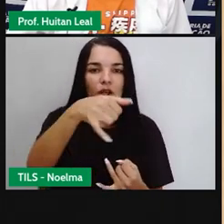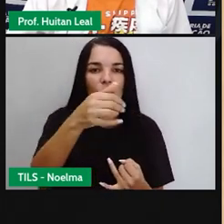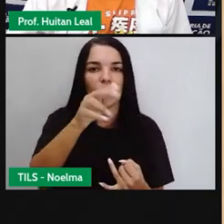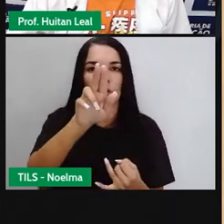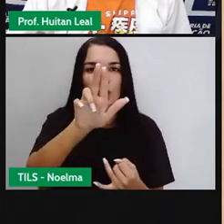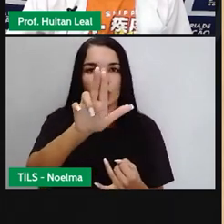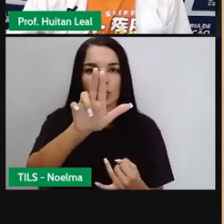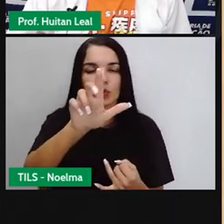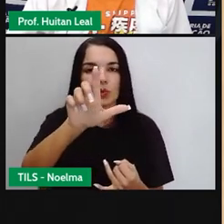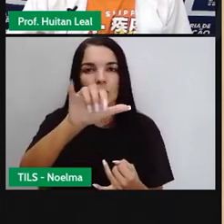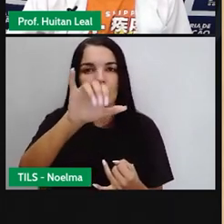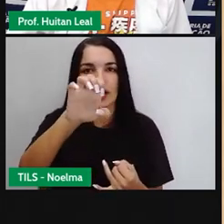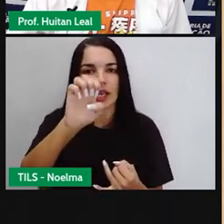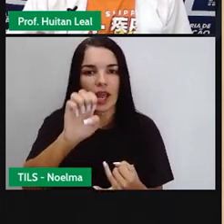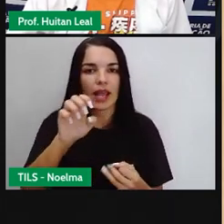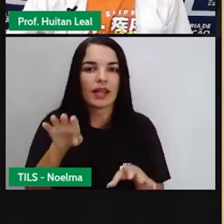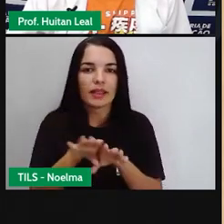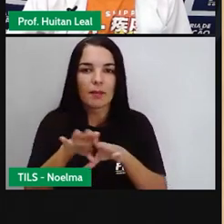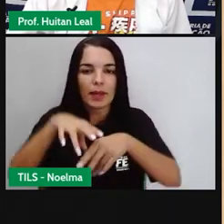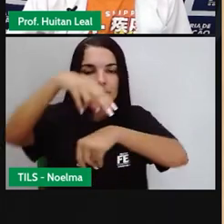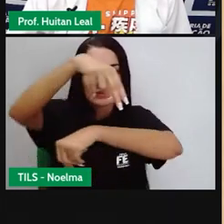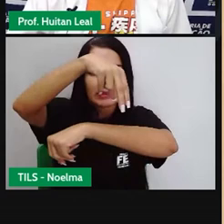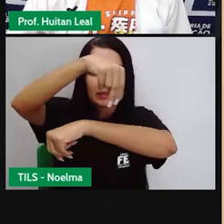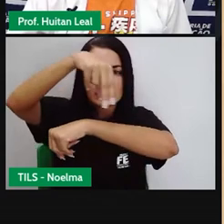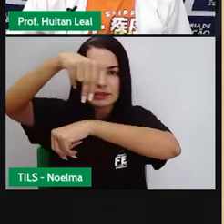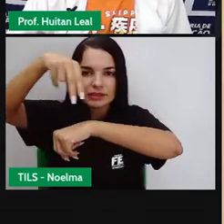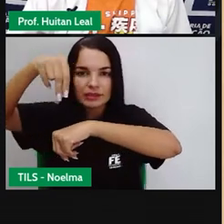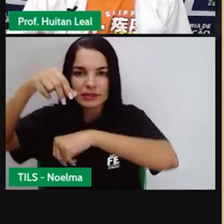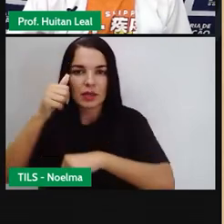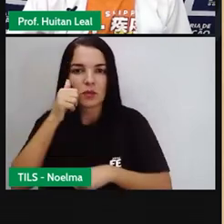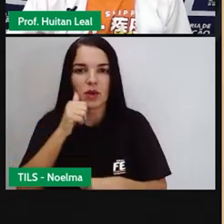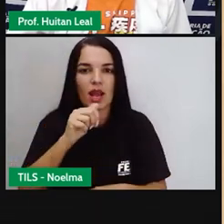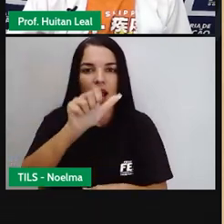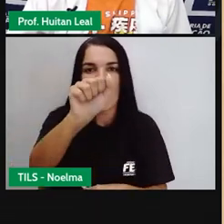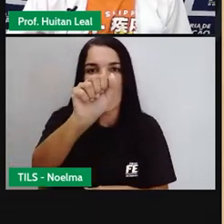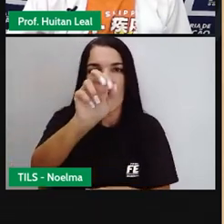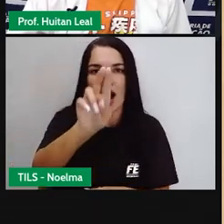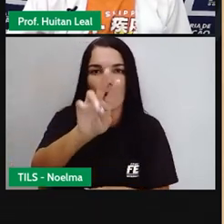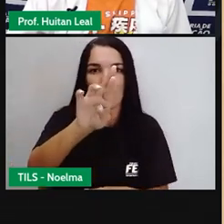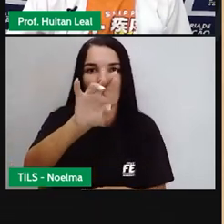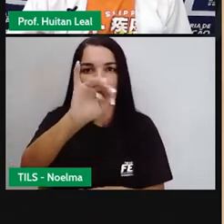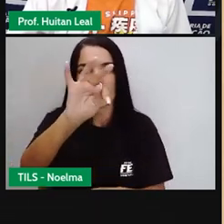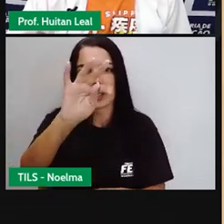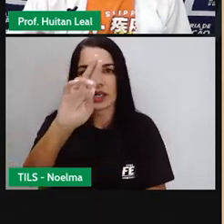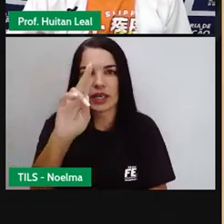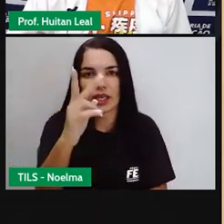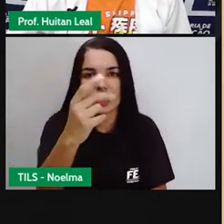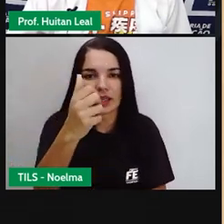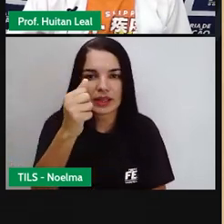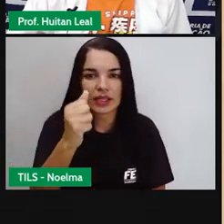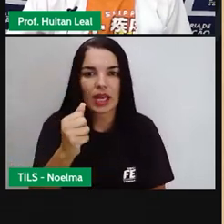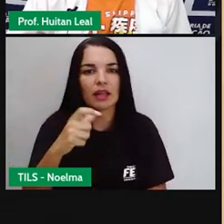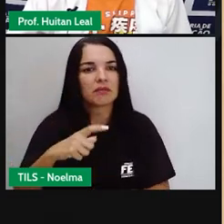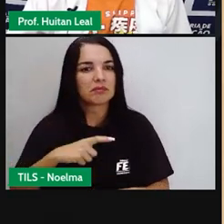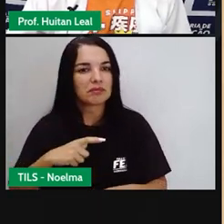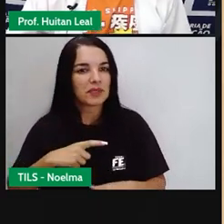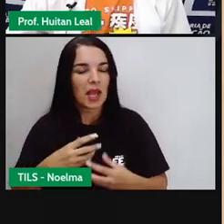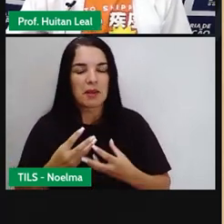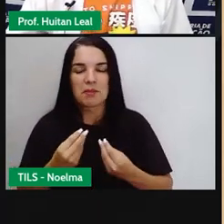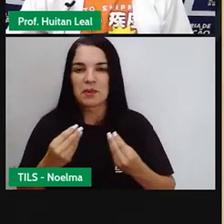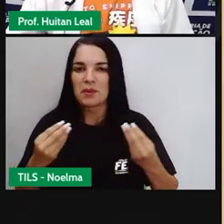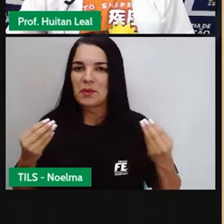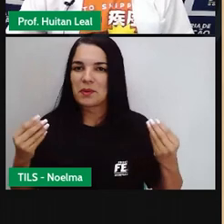e a cordelista Aurita Tabajara estão entre os talentos revelados nas